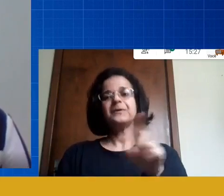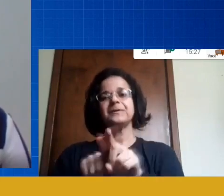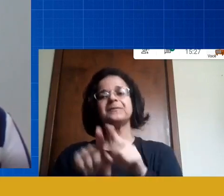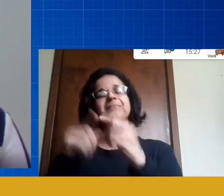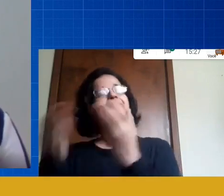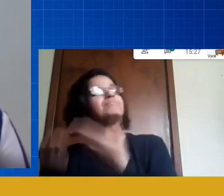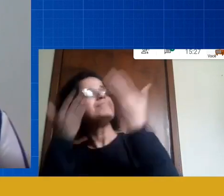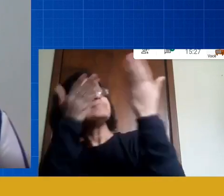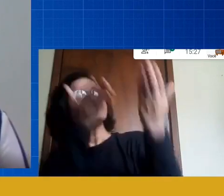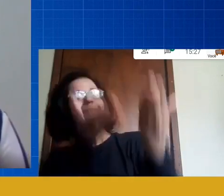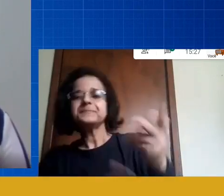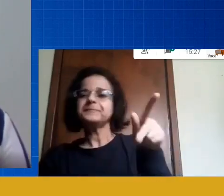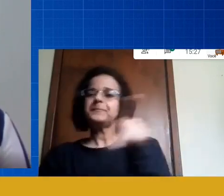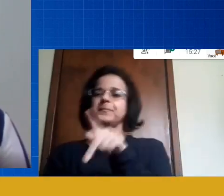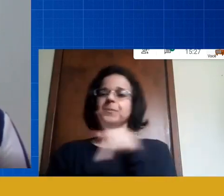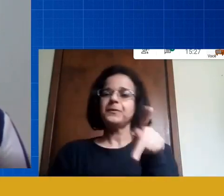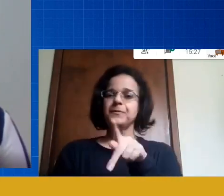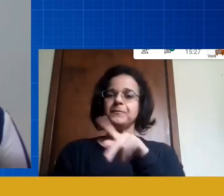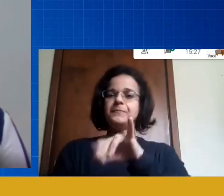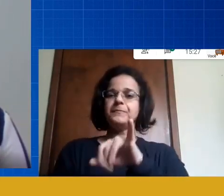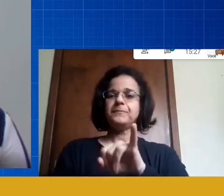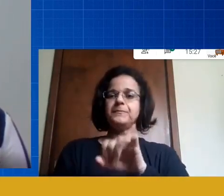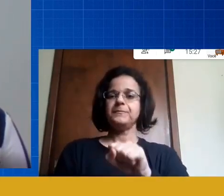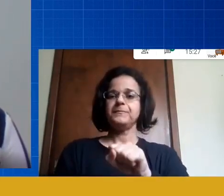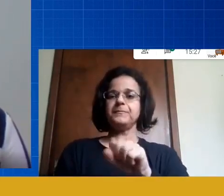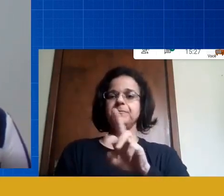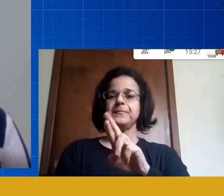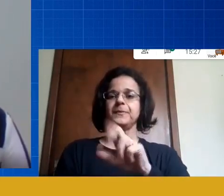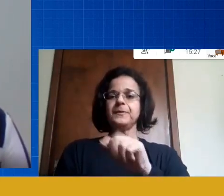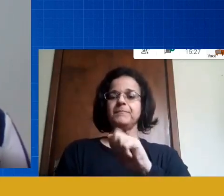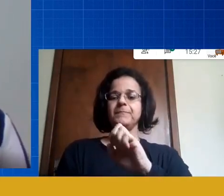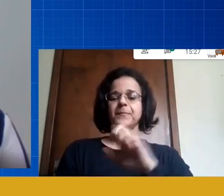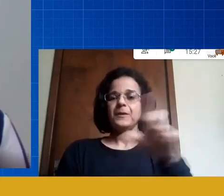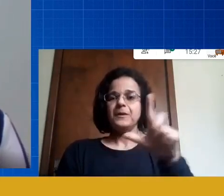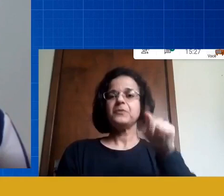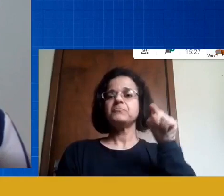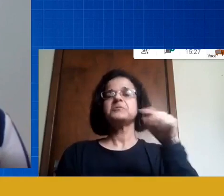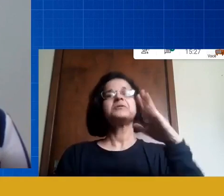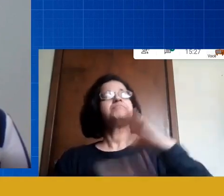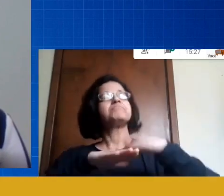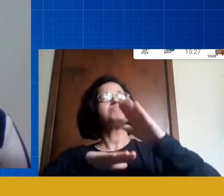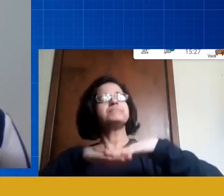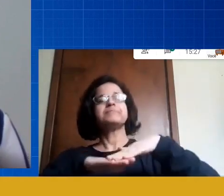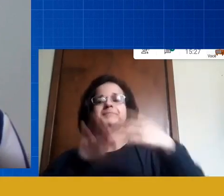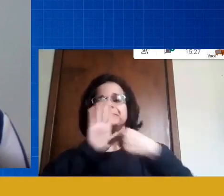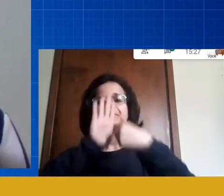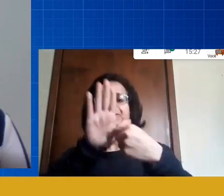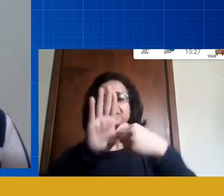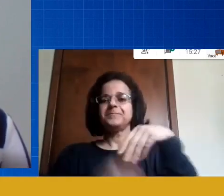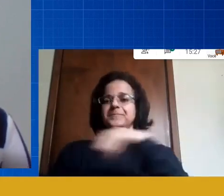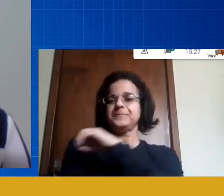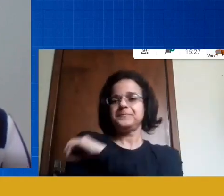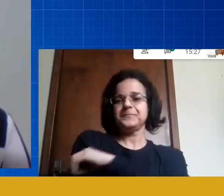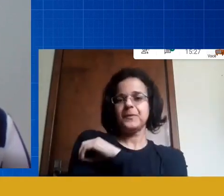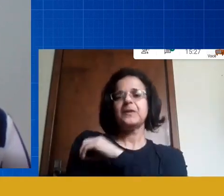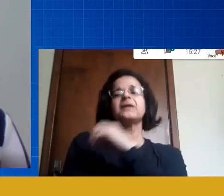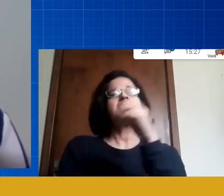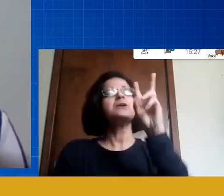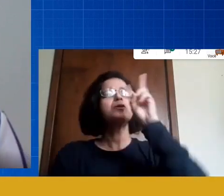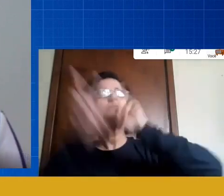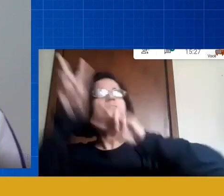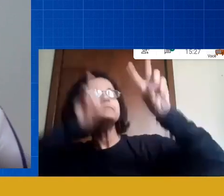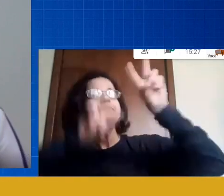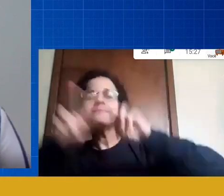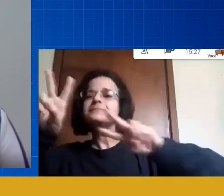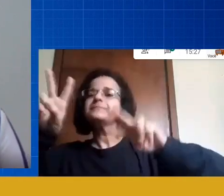Israel que é um profissional aí que tem se destacado muito na educação infantil tem escutado muito tem lido muito a respeito